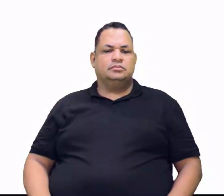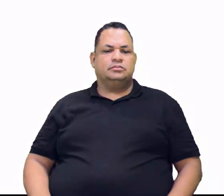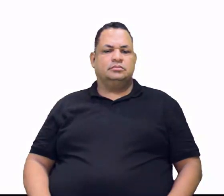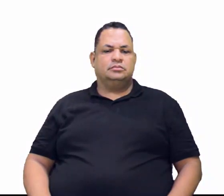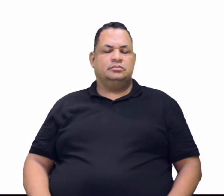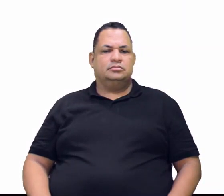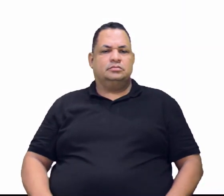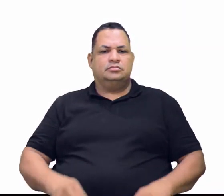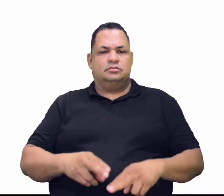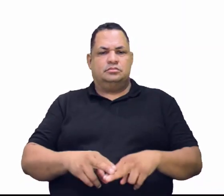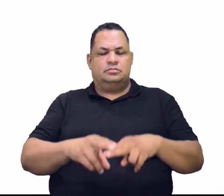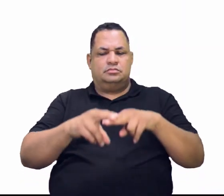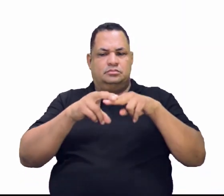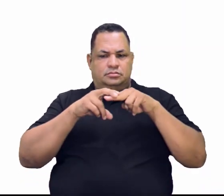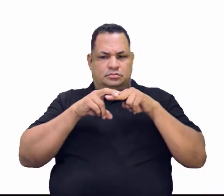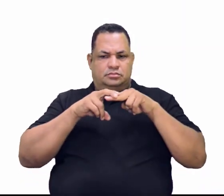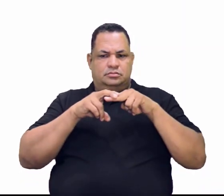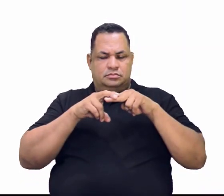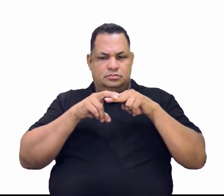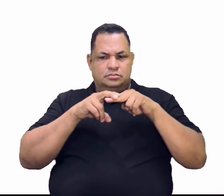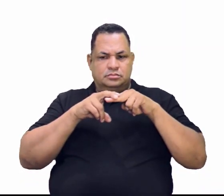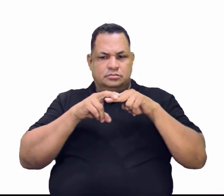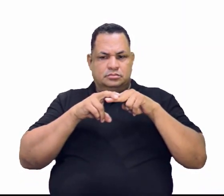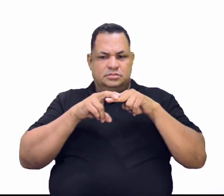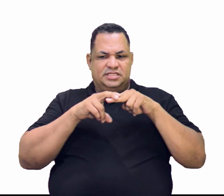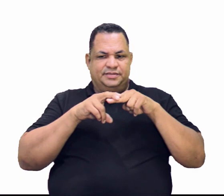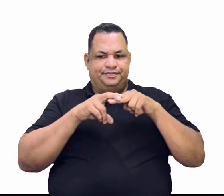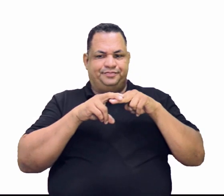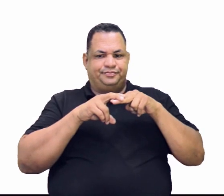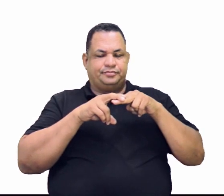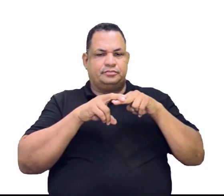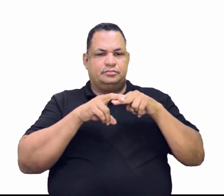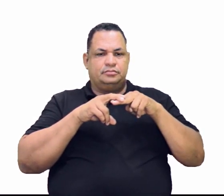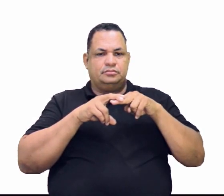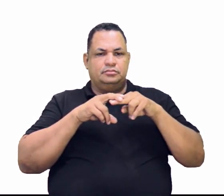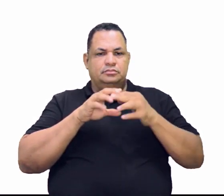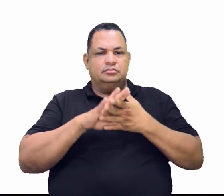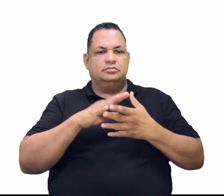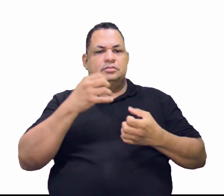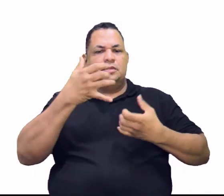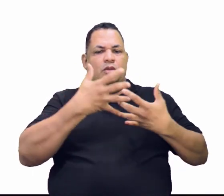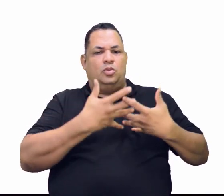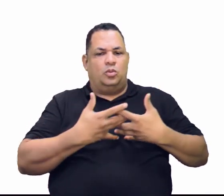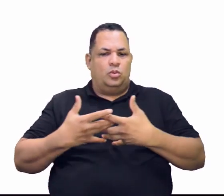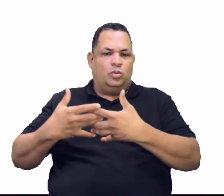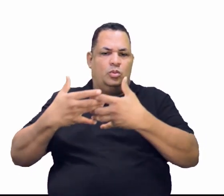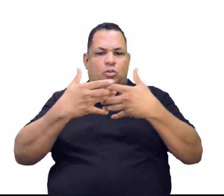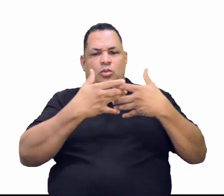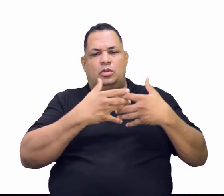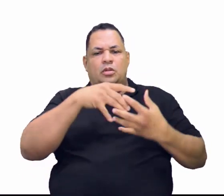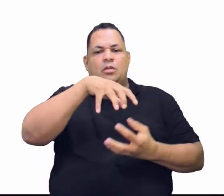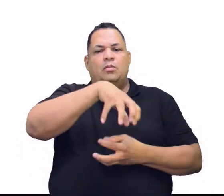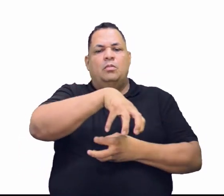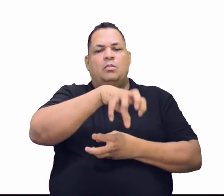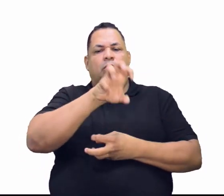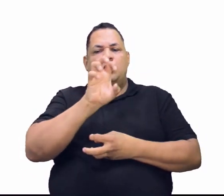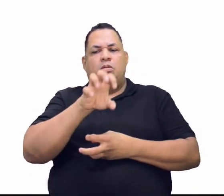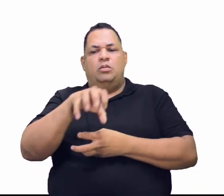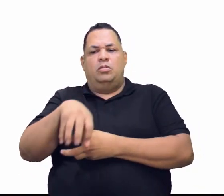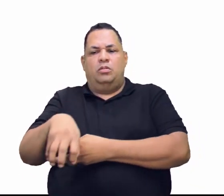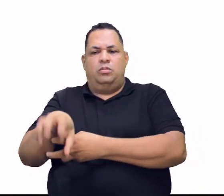Por isso que os caras vão levar aí, ó. Aí a caçamba, a pá cargadeira.